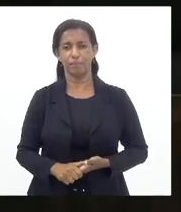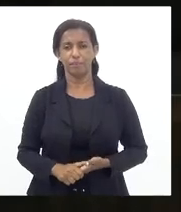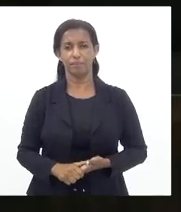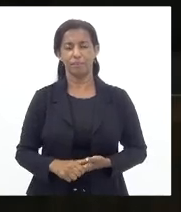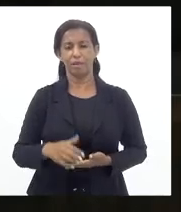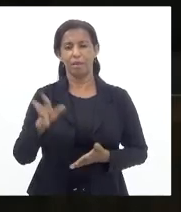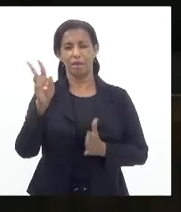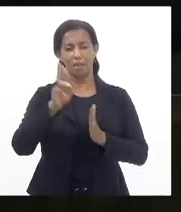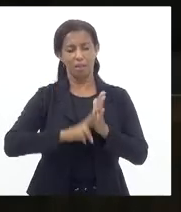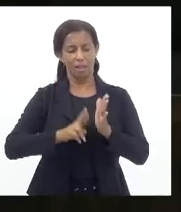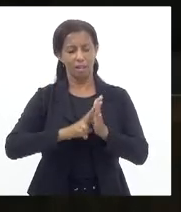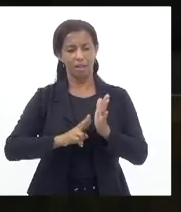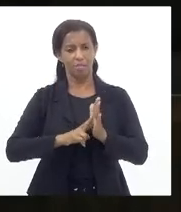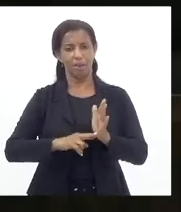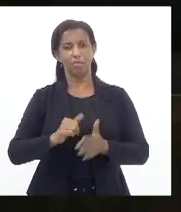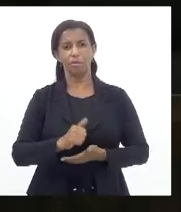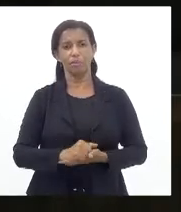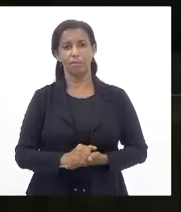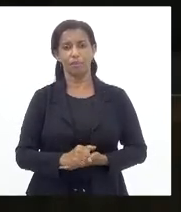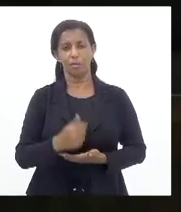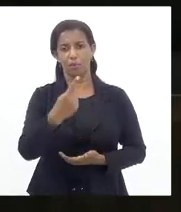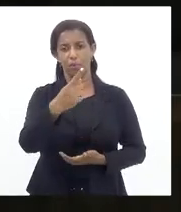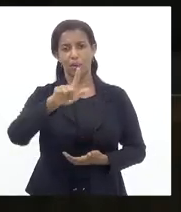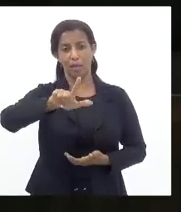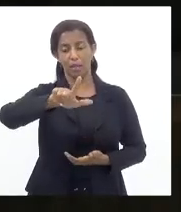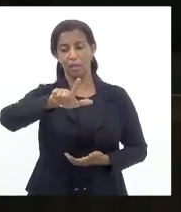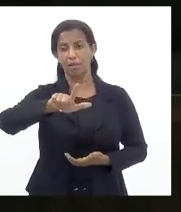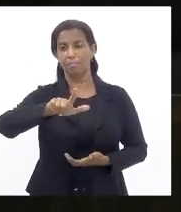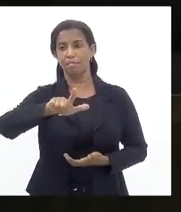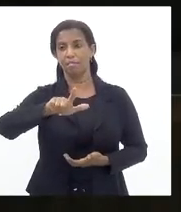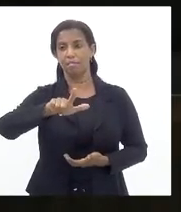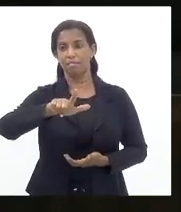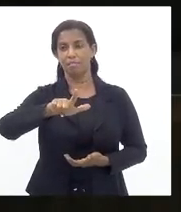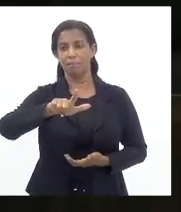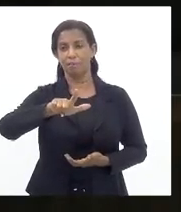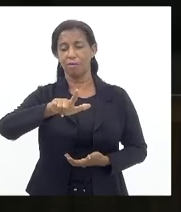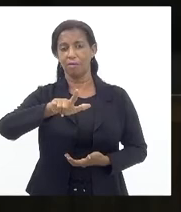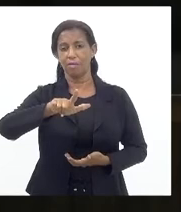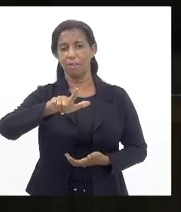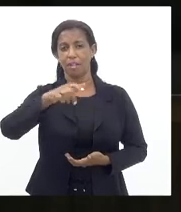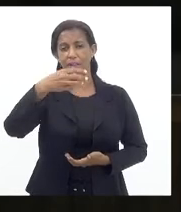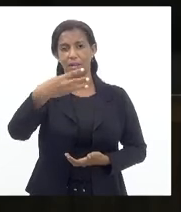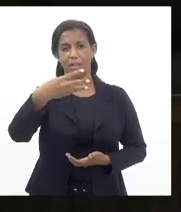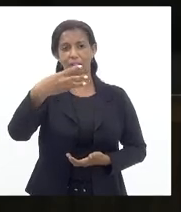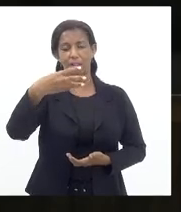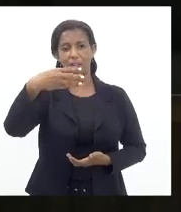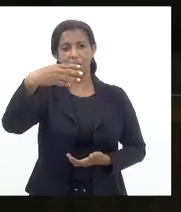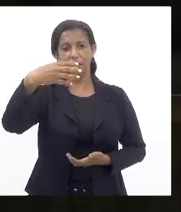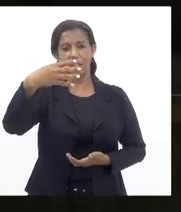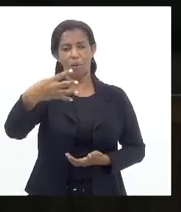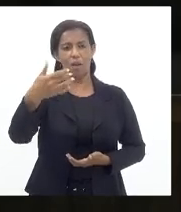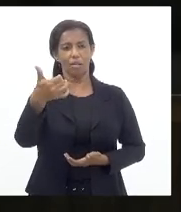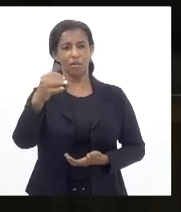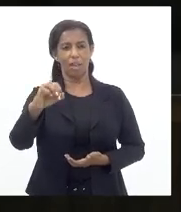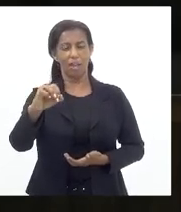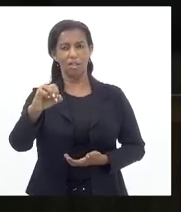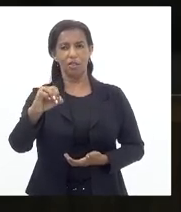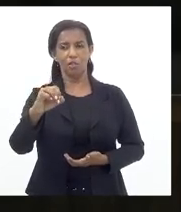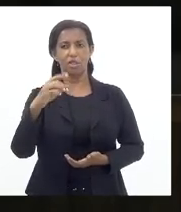Requerimento de inclusão na hora do dia do projeto de lei 34.10.2020, deputado